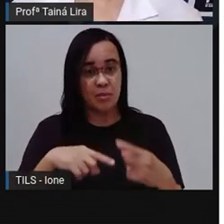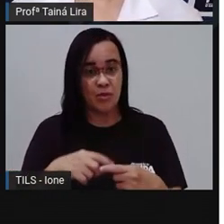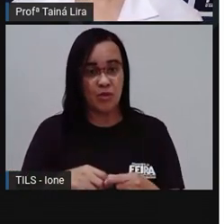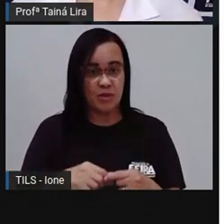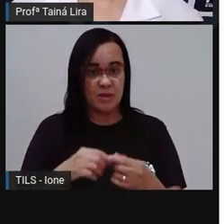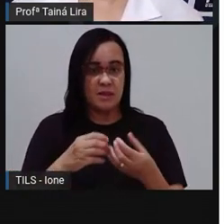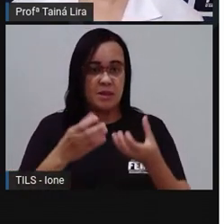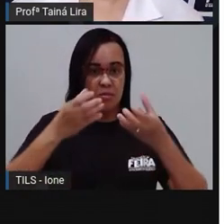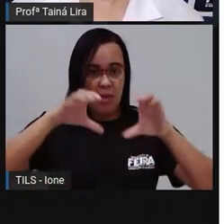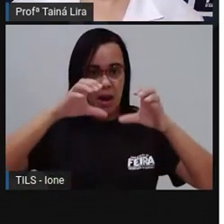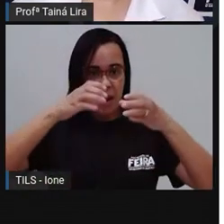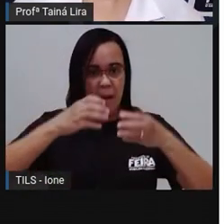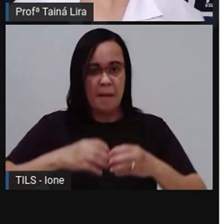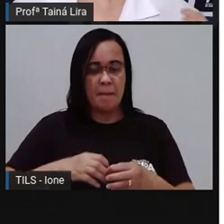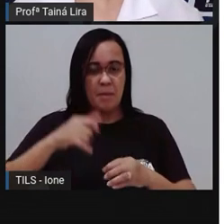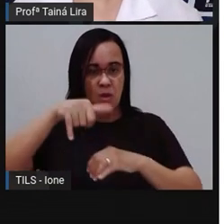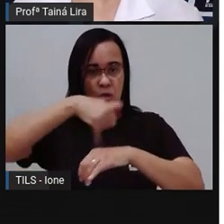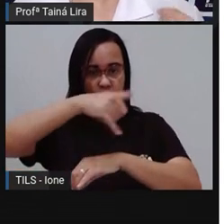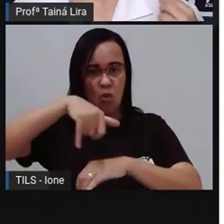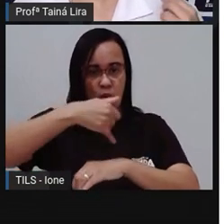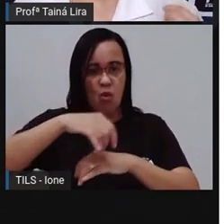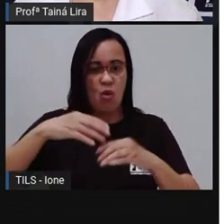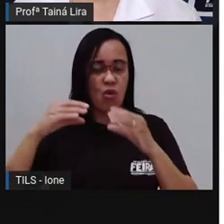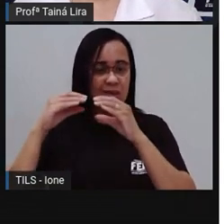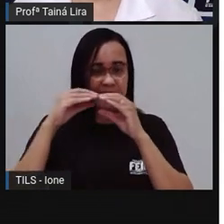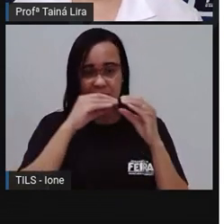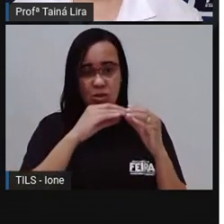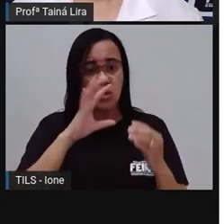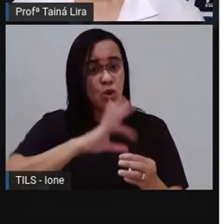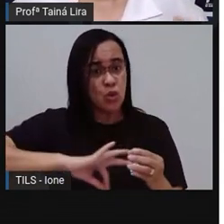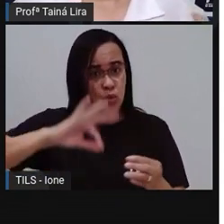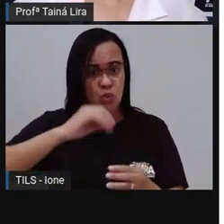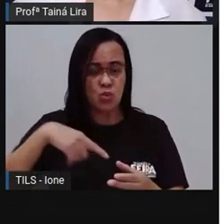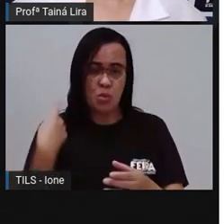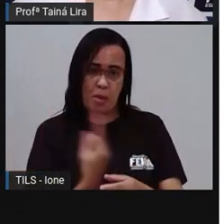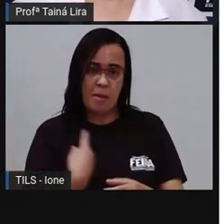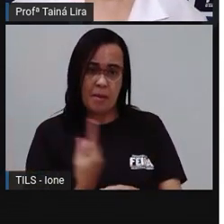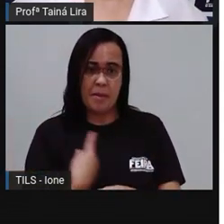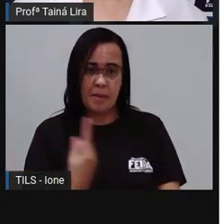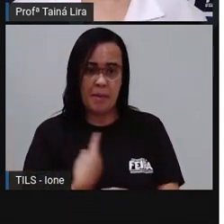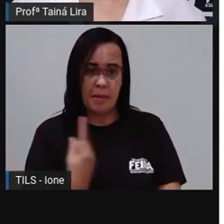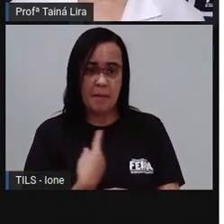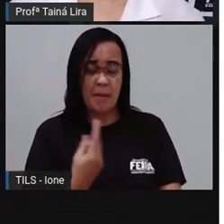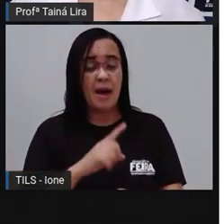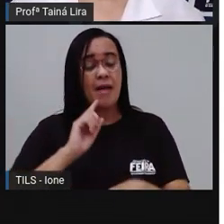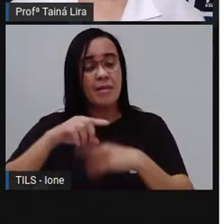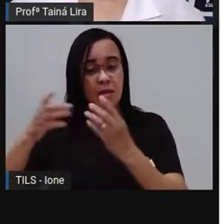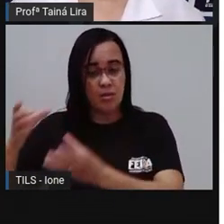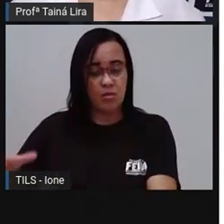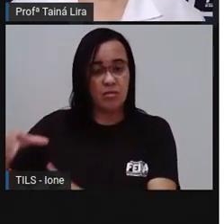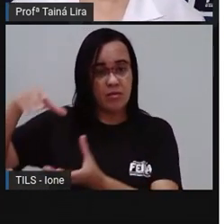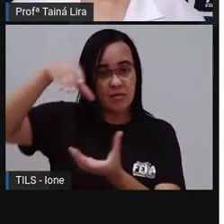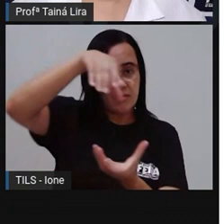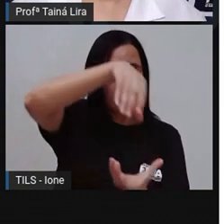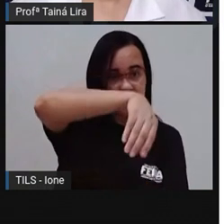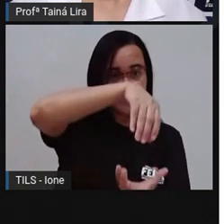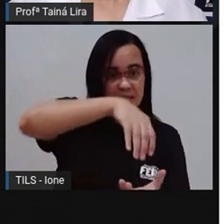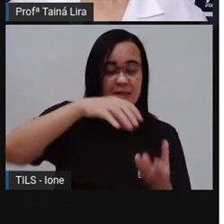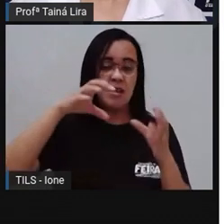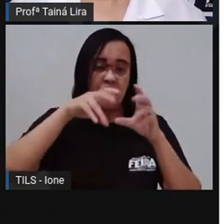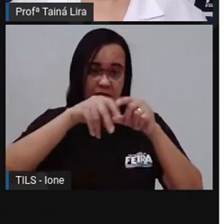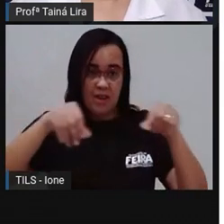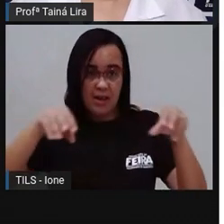inteiros e o óleo. E bata até formar um creme. Em uma vasilha, coloque a farinha de trigo e o açúcar,